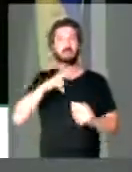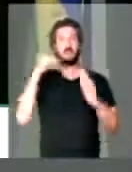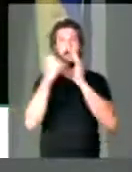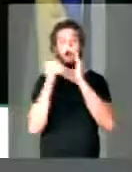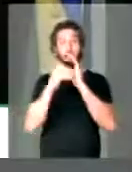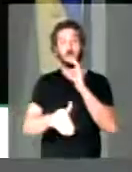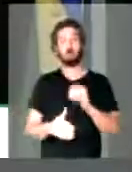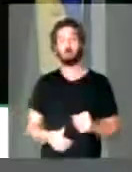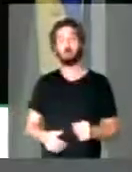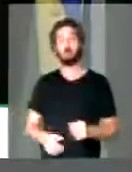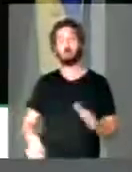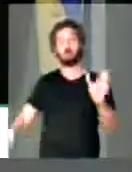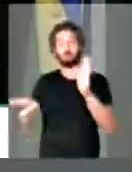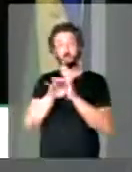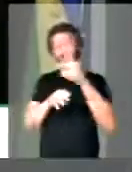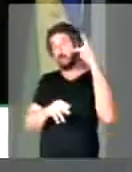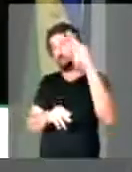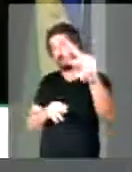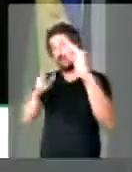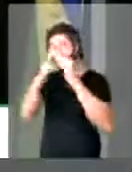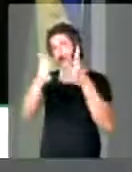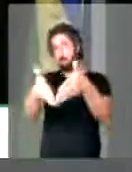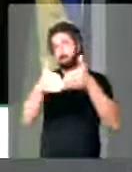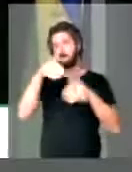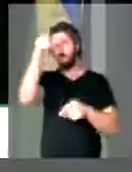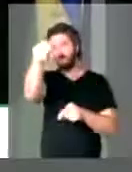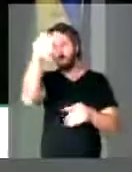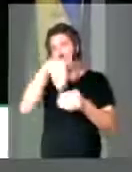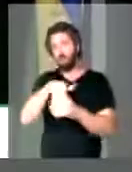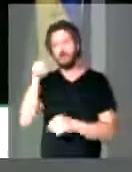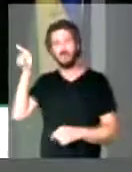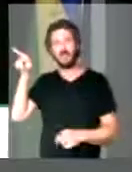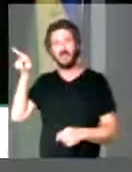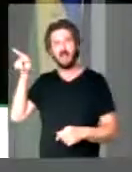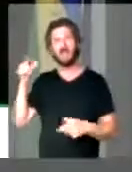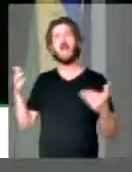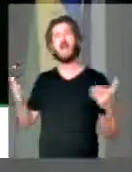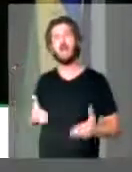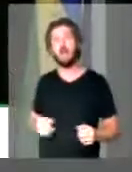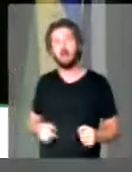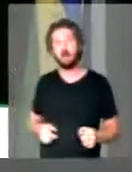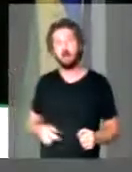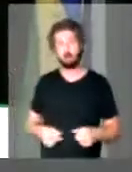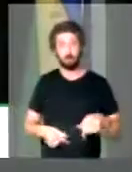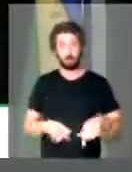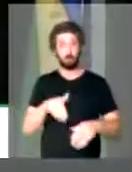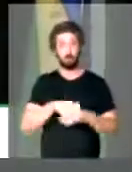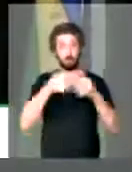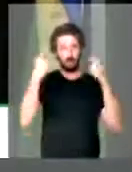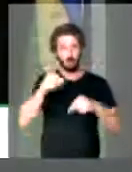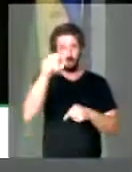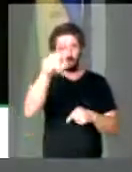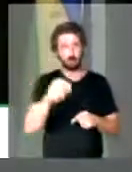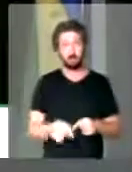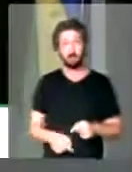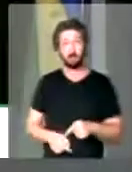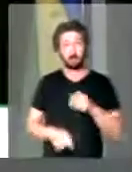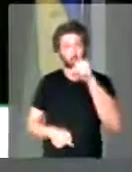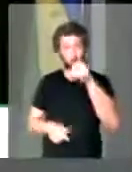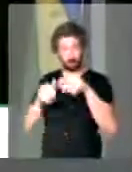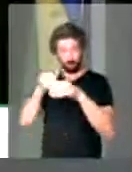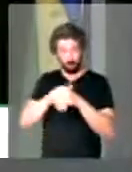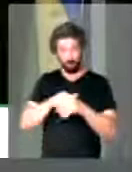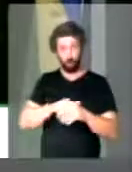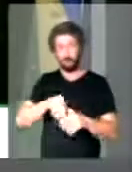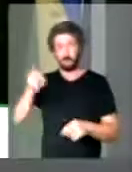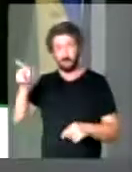-mail. E que chegaram na tua casa a pedir voto. E que agora vão votar aqui. Se tu votou nele e ele não votar